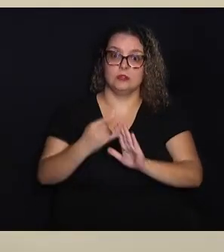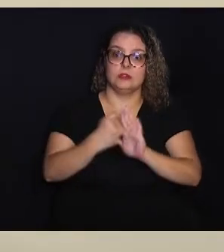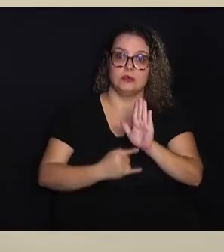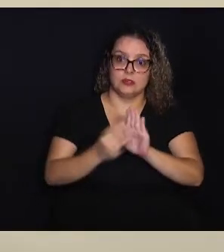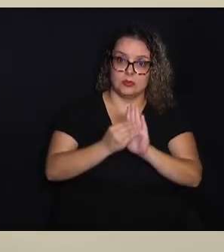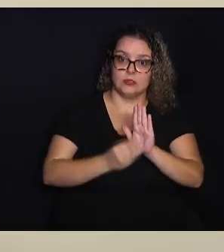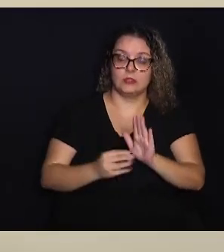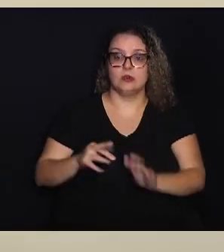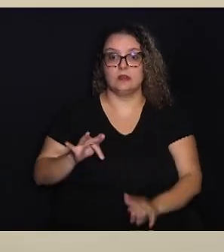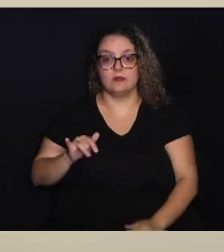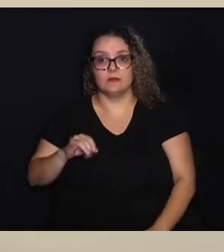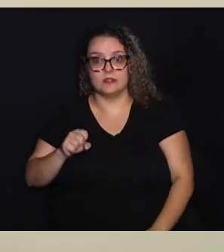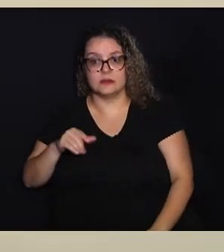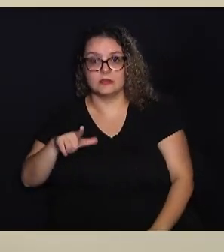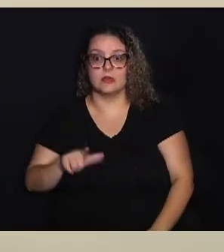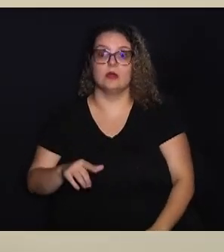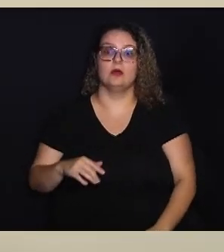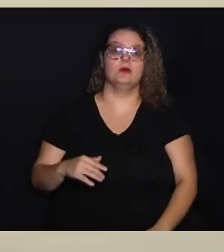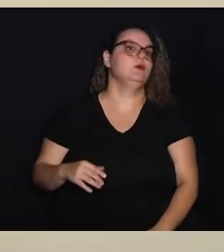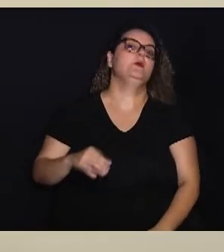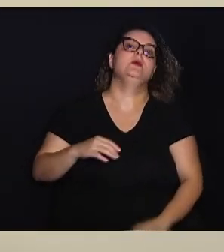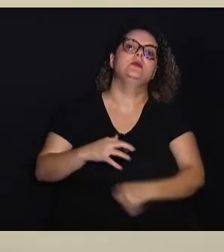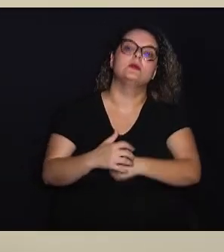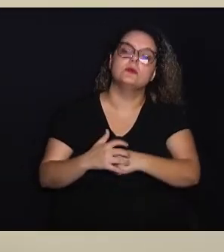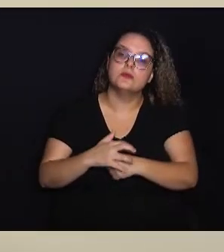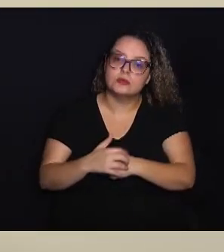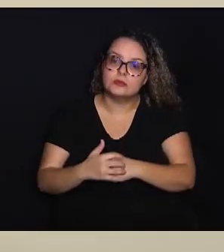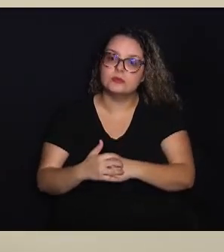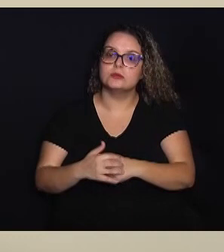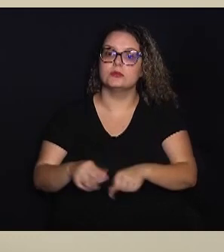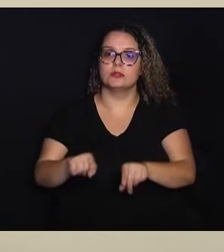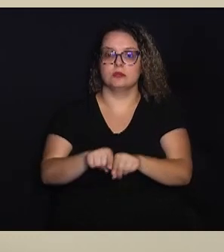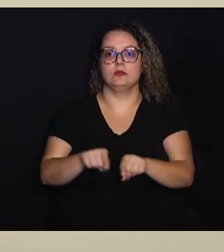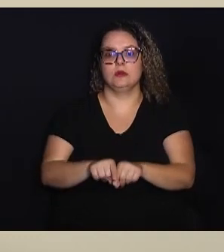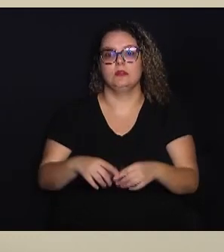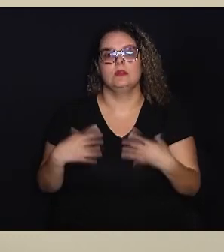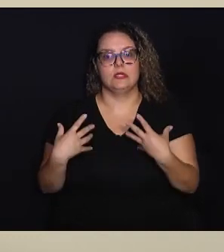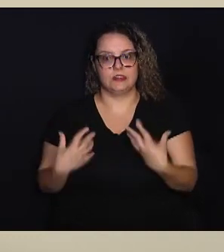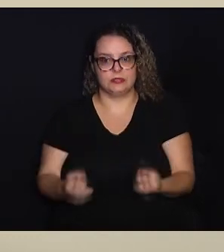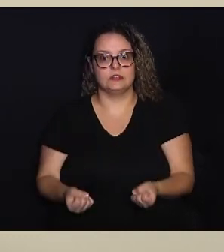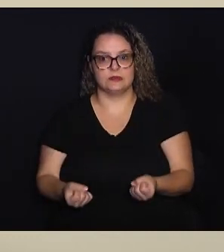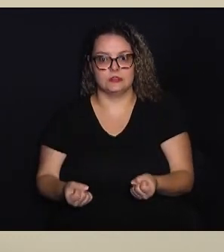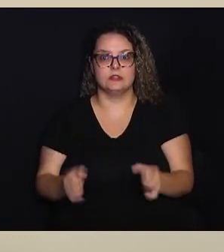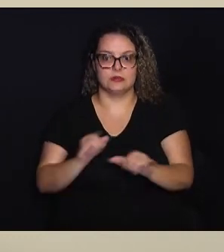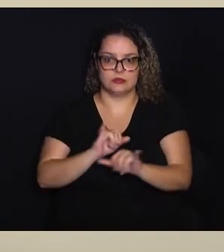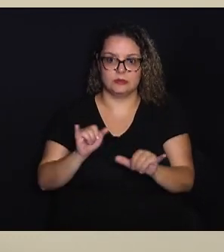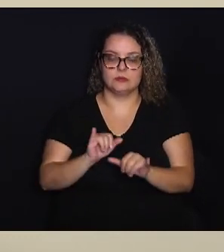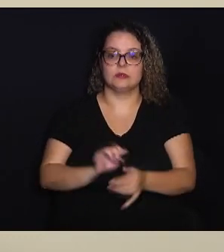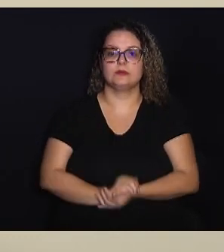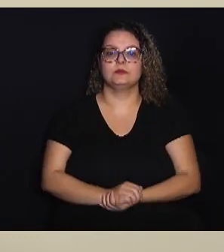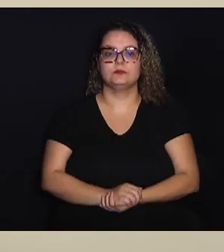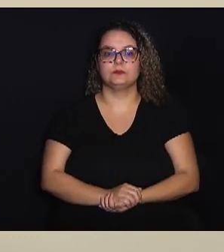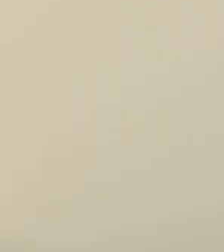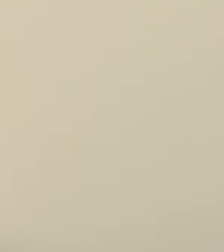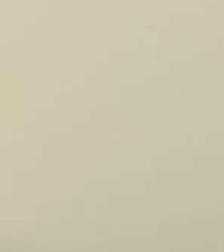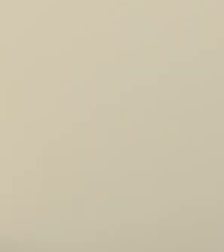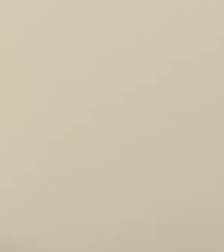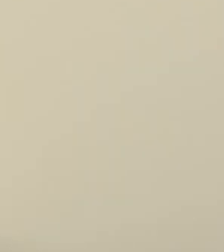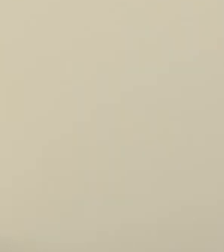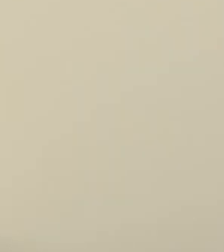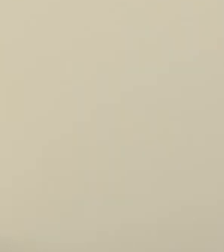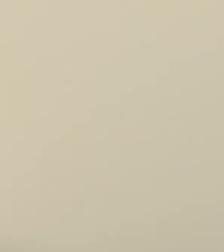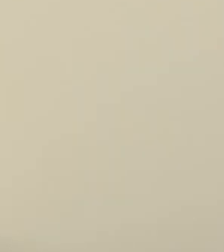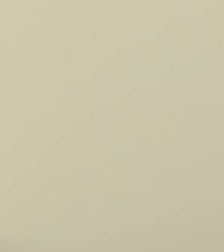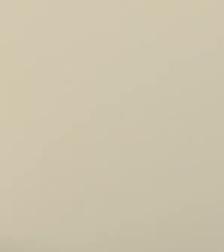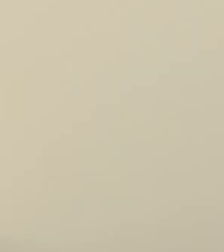no sistema da nota fiscal No domicílio eletrônico Então os contribuintes estão recebendo essa notificação No